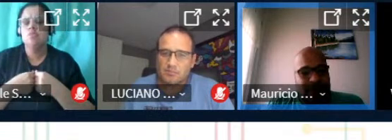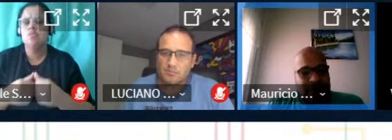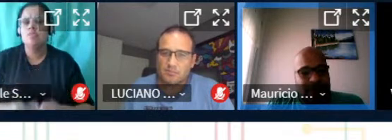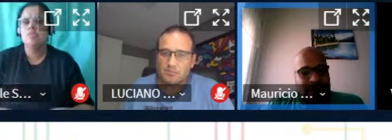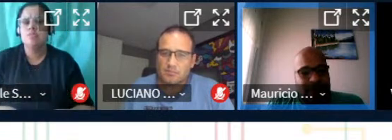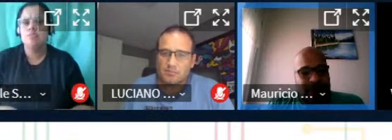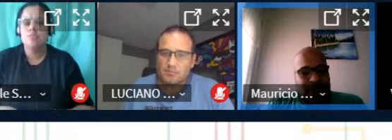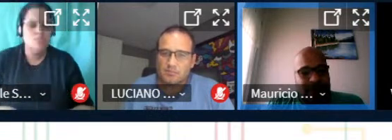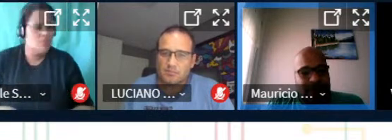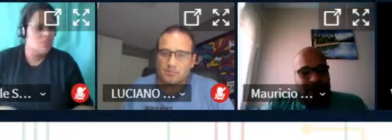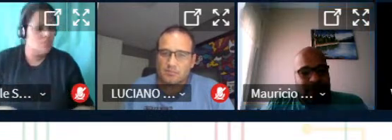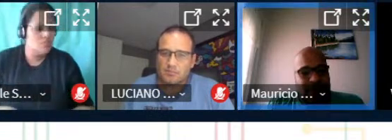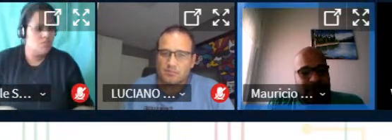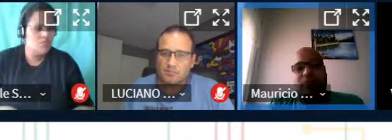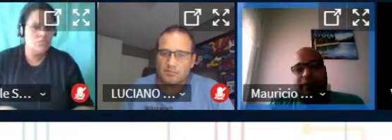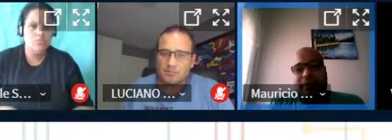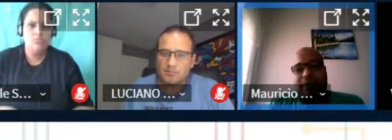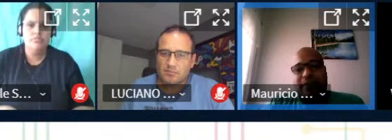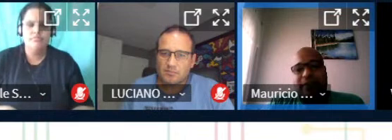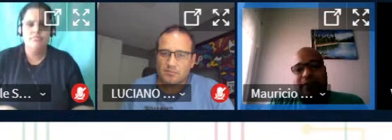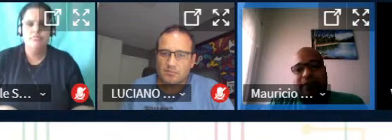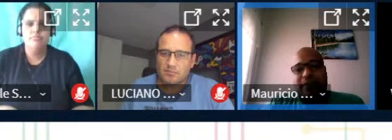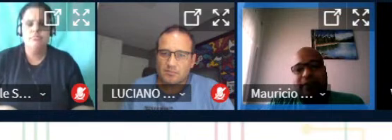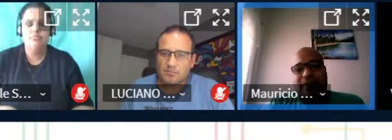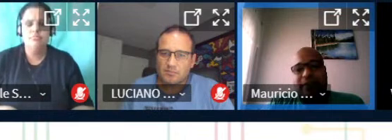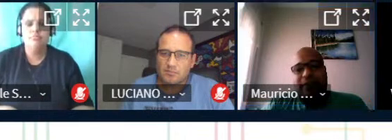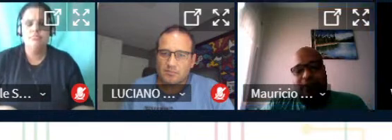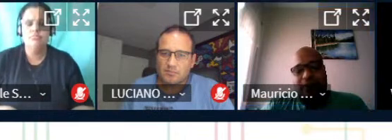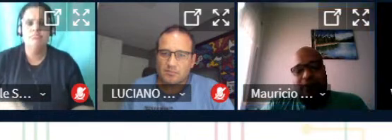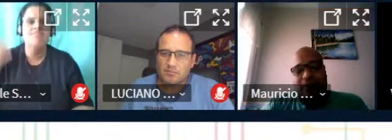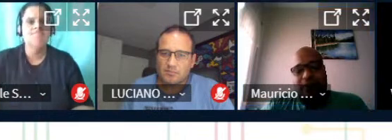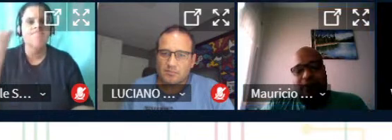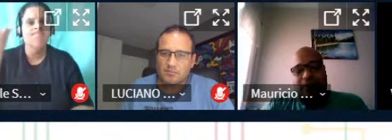pode mostrar de outra forma